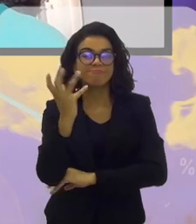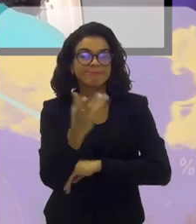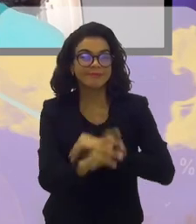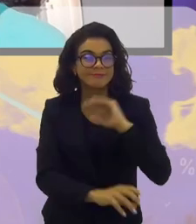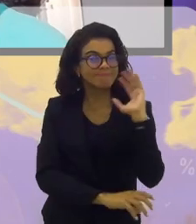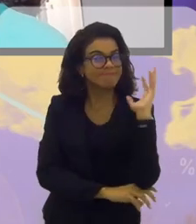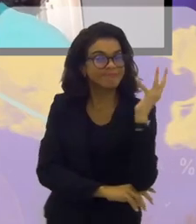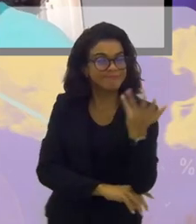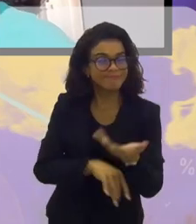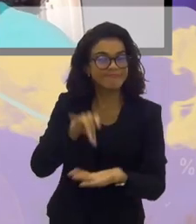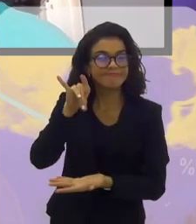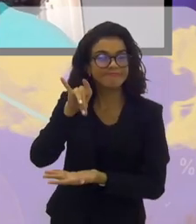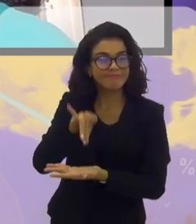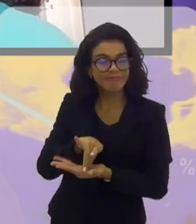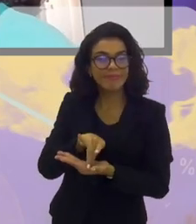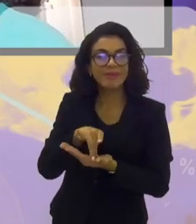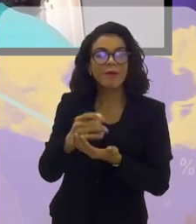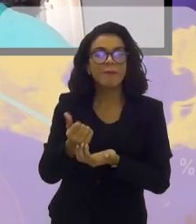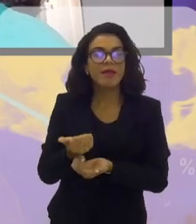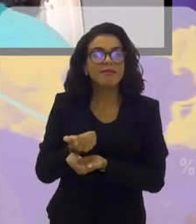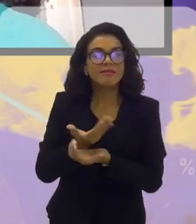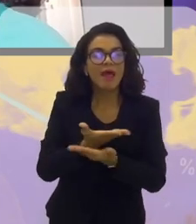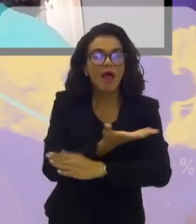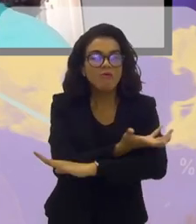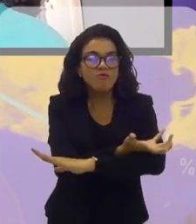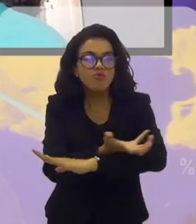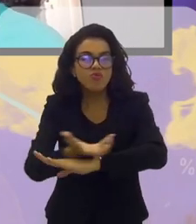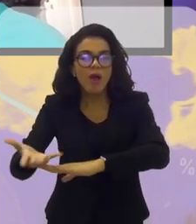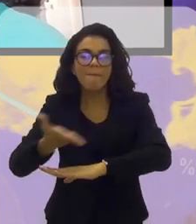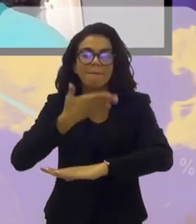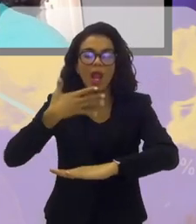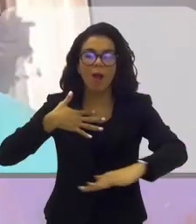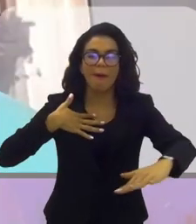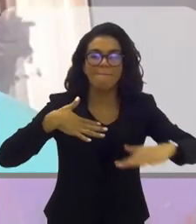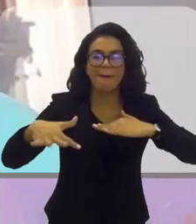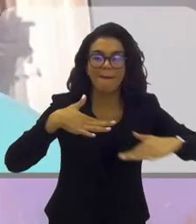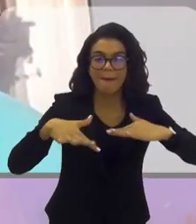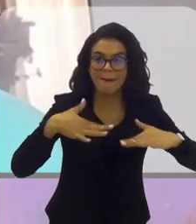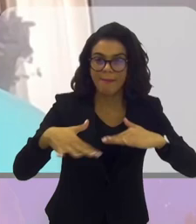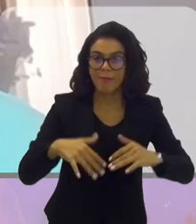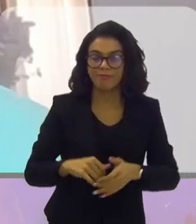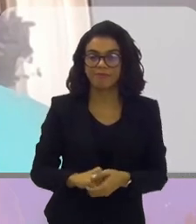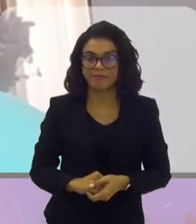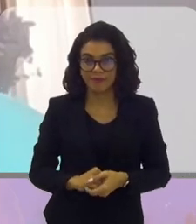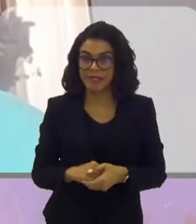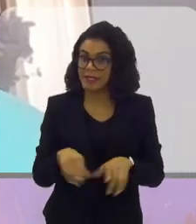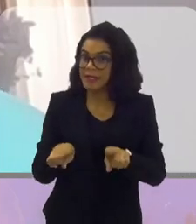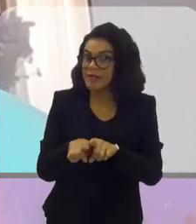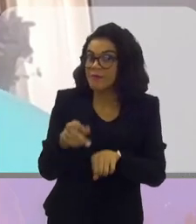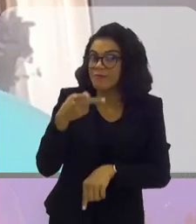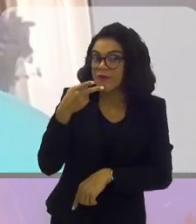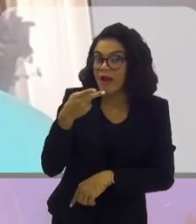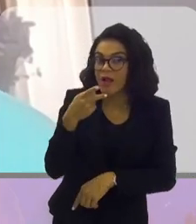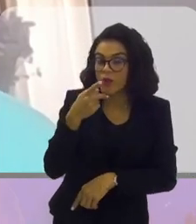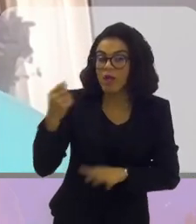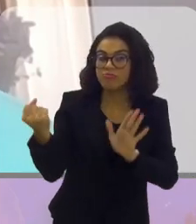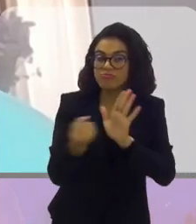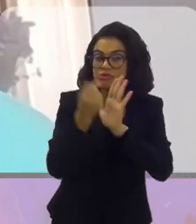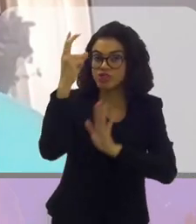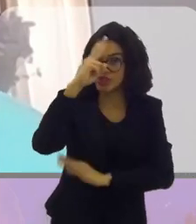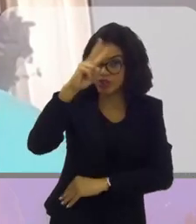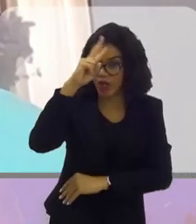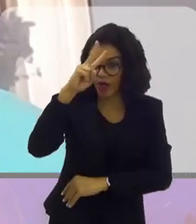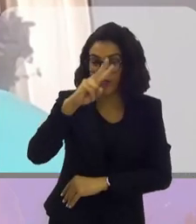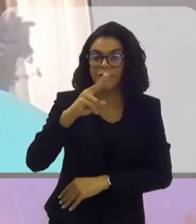aptidões, fornece uma superfície de jogo muito melhor. Também começa a entrar, e estamos falando de uma coisa histórica,